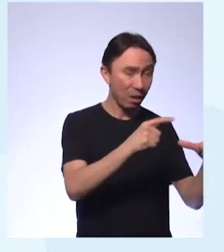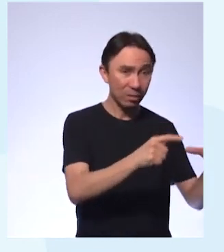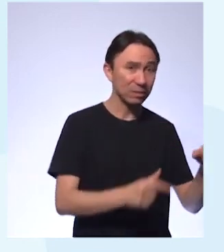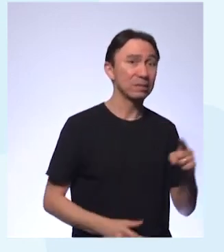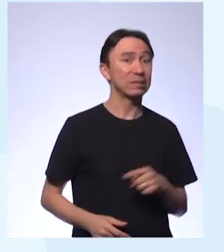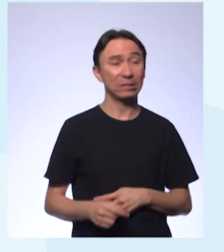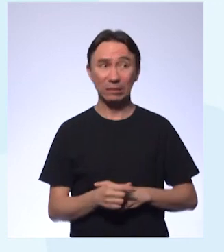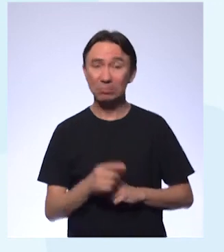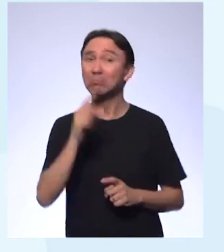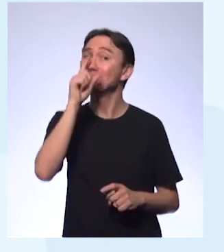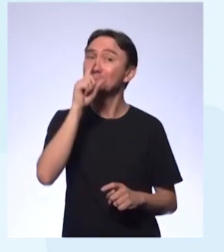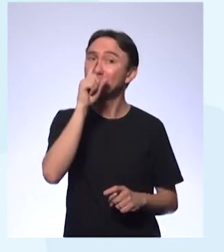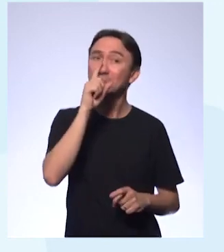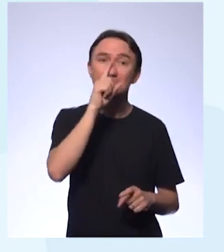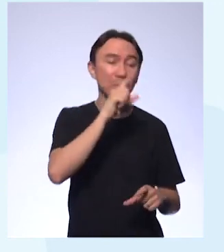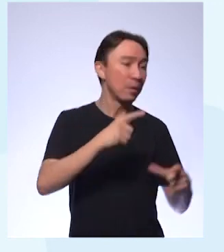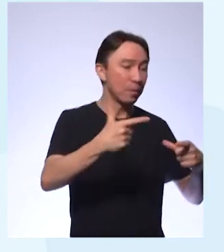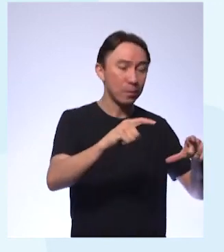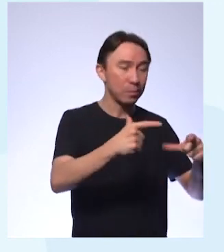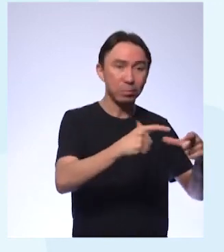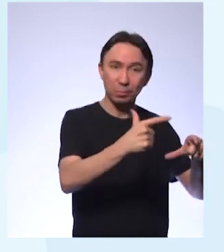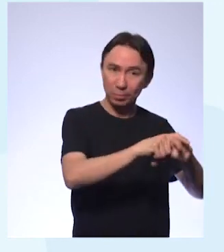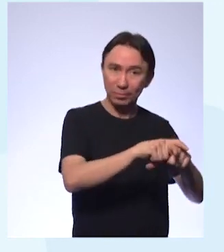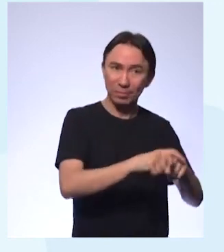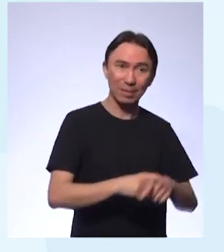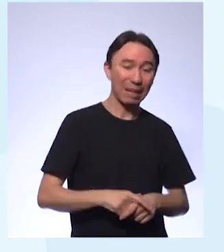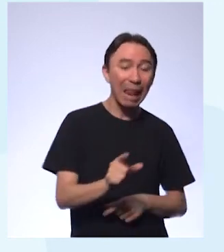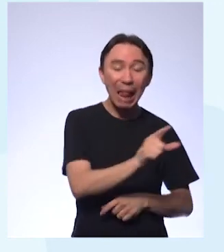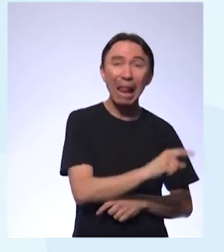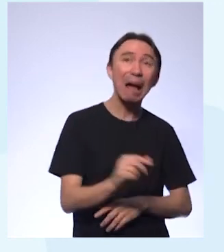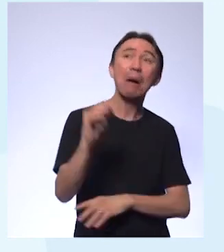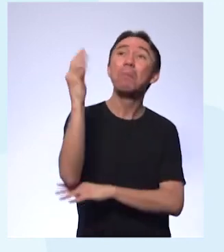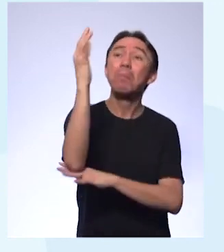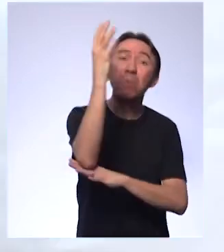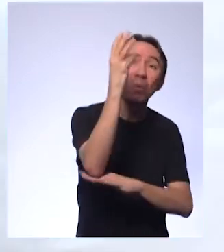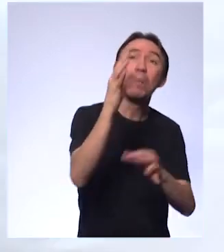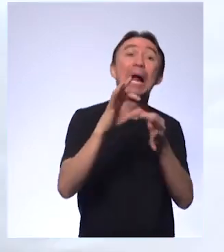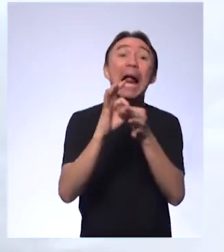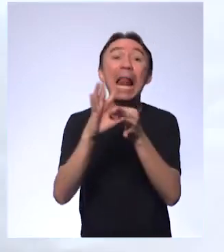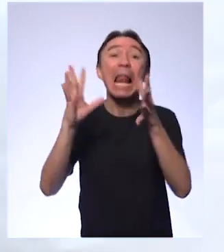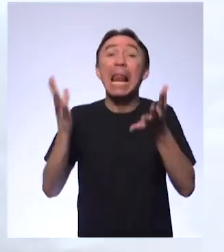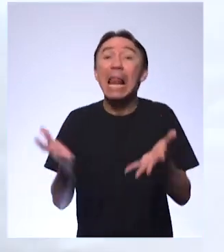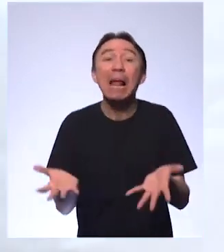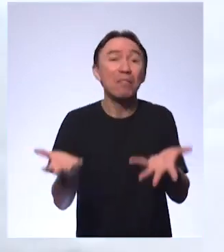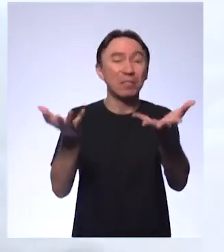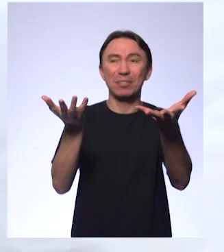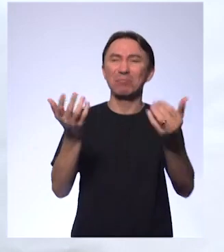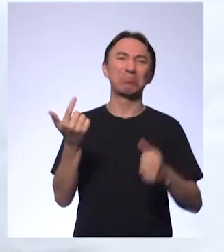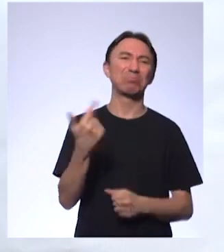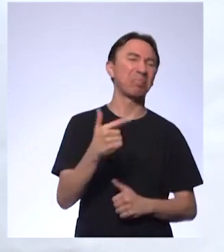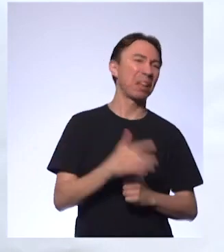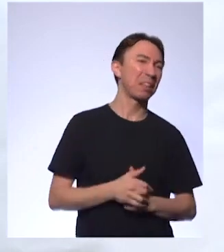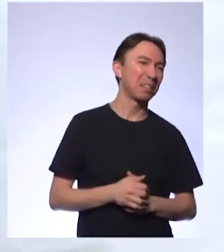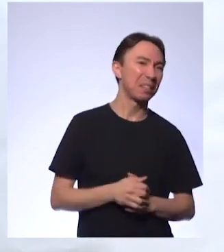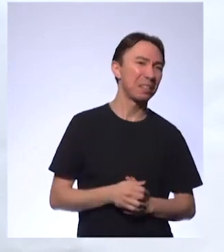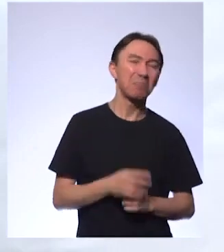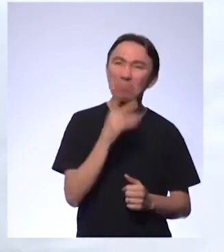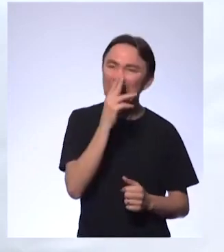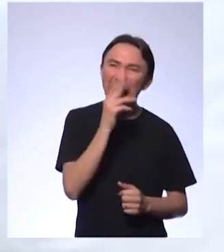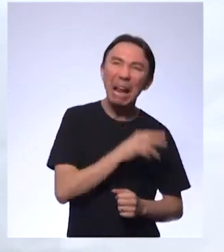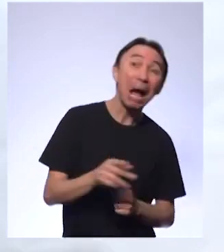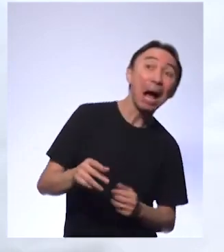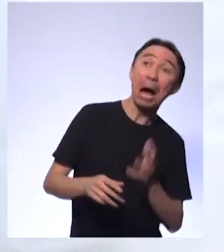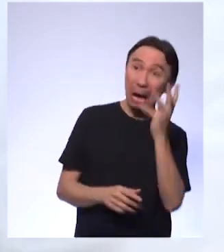cativeiro mais solto na natureza não sei por que a gente tem essa mania de achar que se o bicho é bonito ele merece levar um tiro